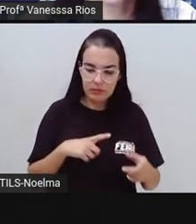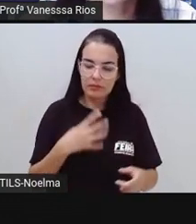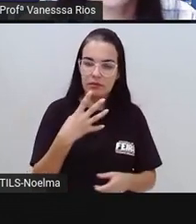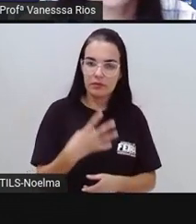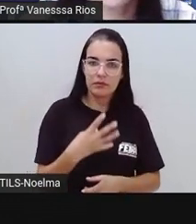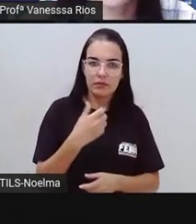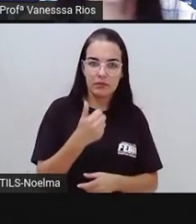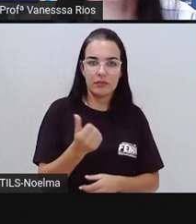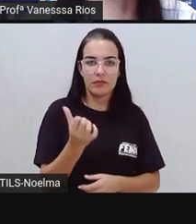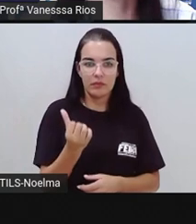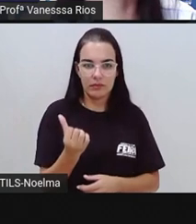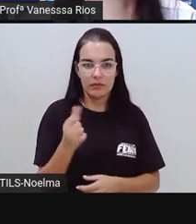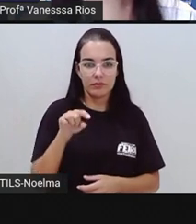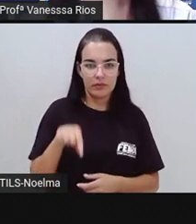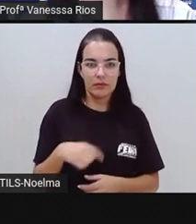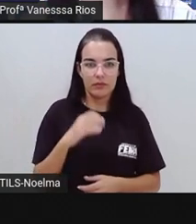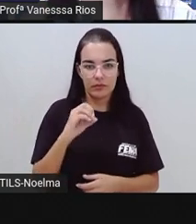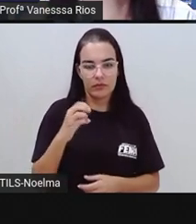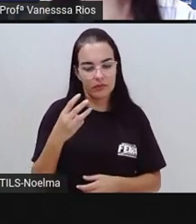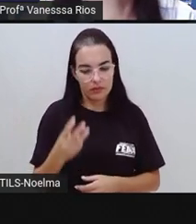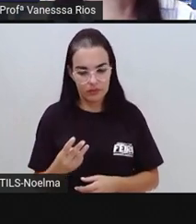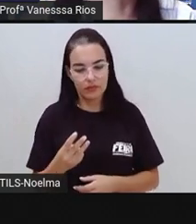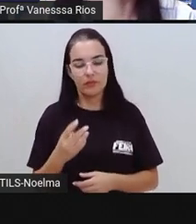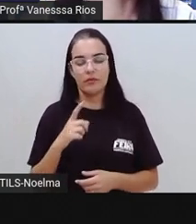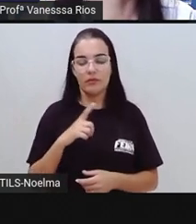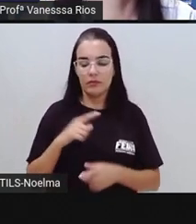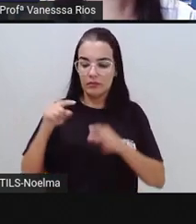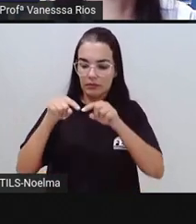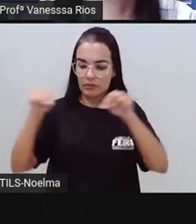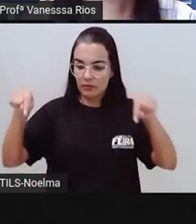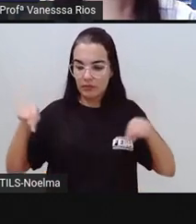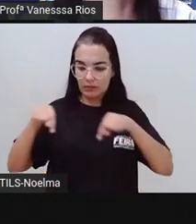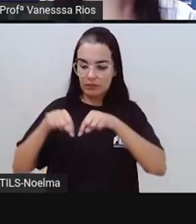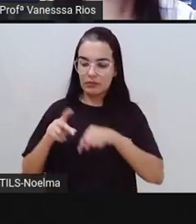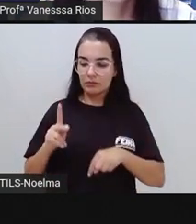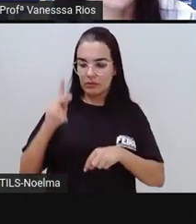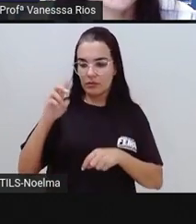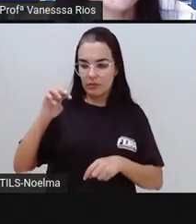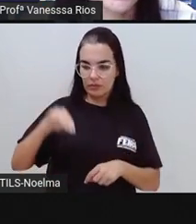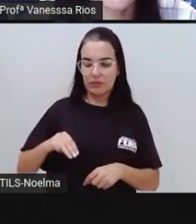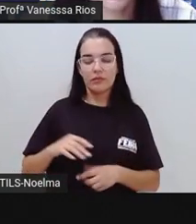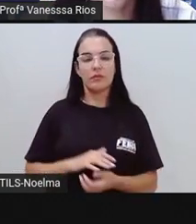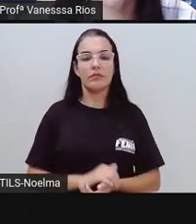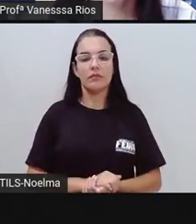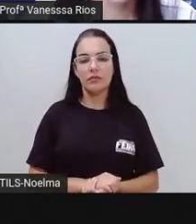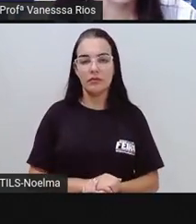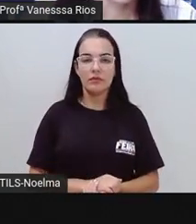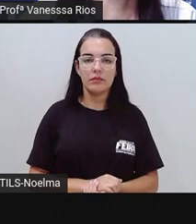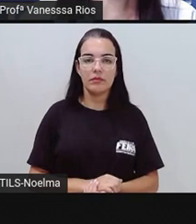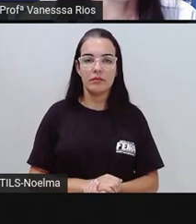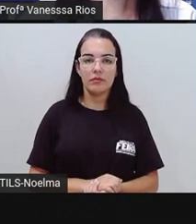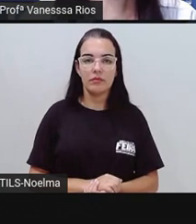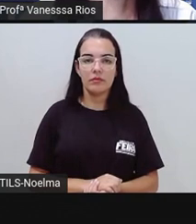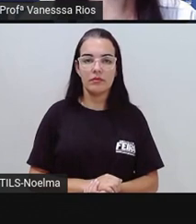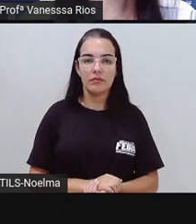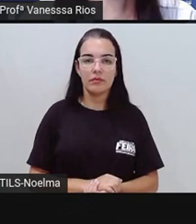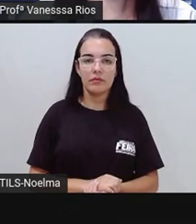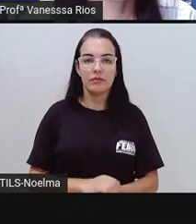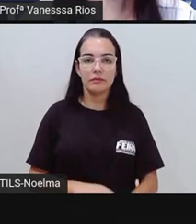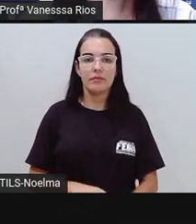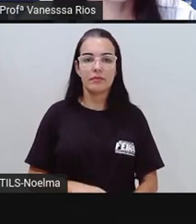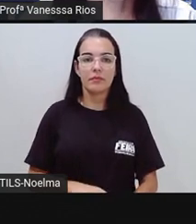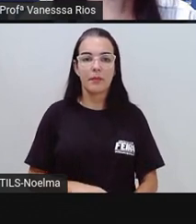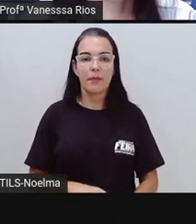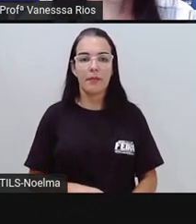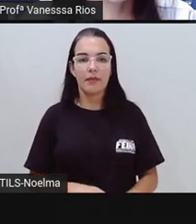416,03 habitantes por quilômetro quadrado. A Pró ainda trouxe aqui